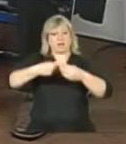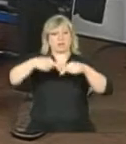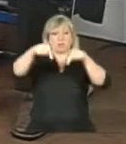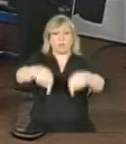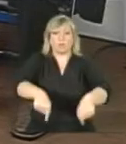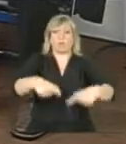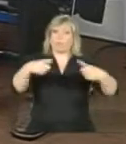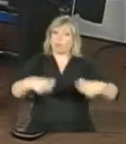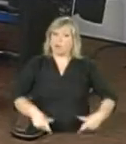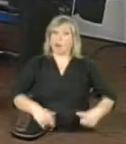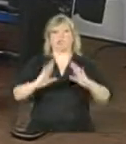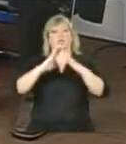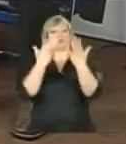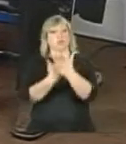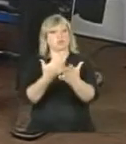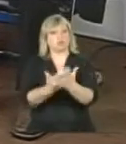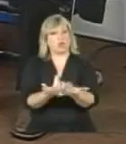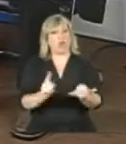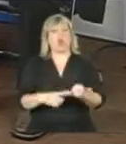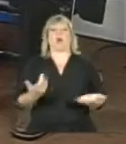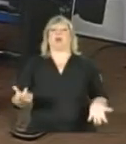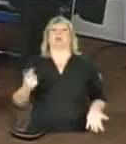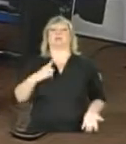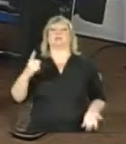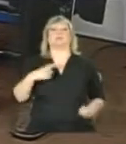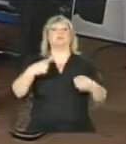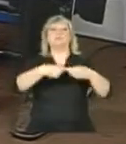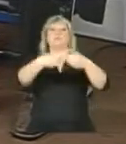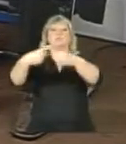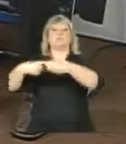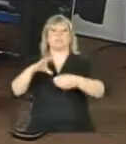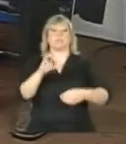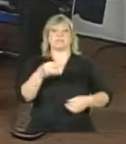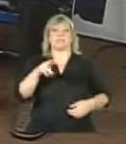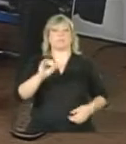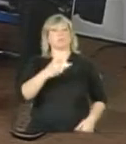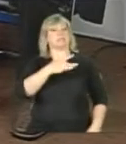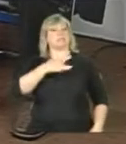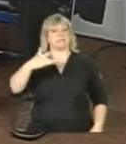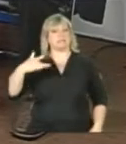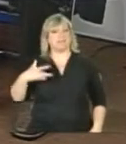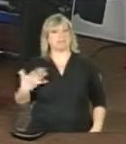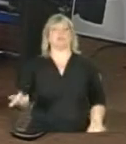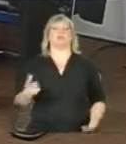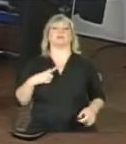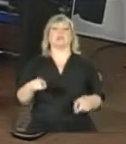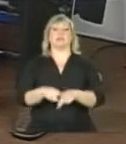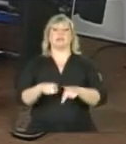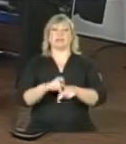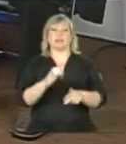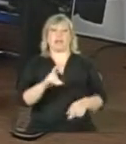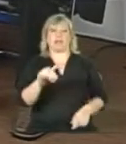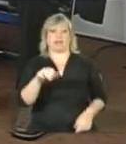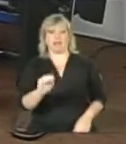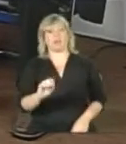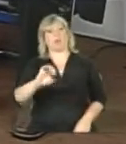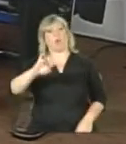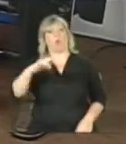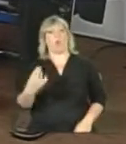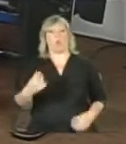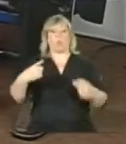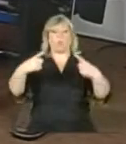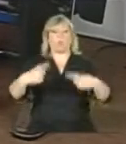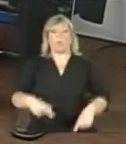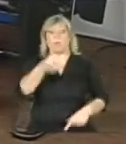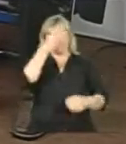escola, nos centros de saúde, o ideal é eles irem, os beneficiários irem até o CRAS, ou ao local da